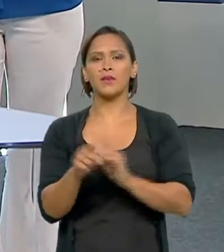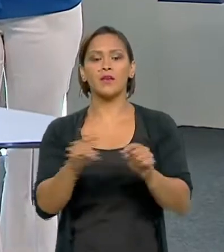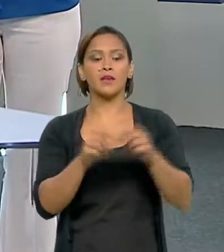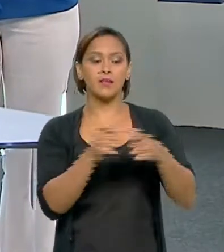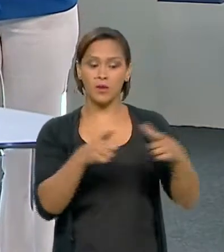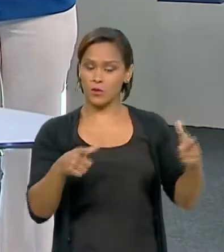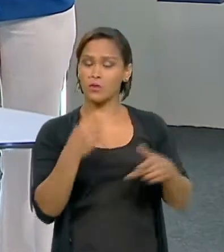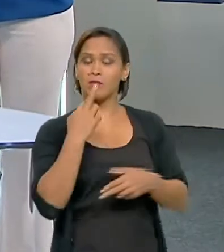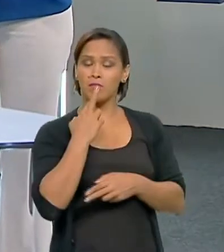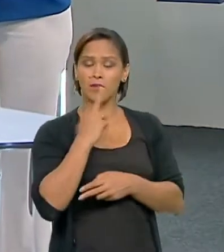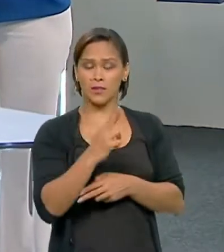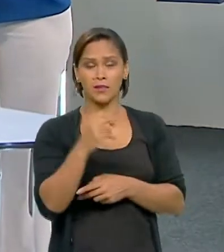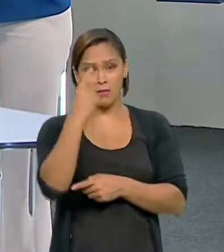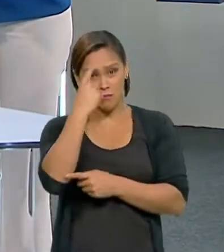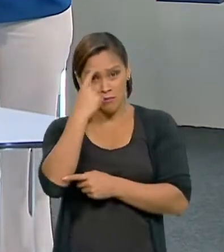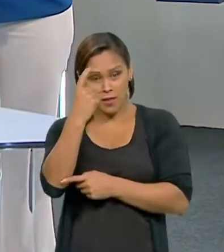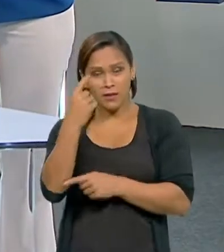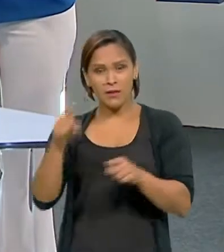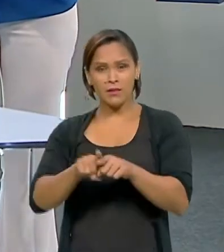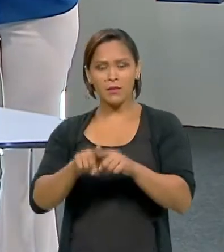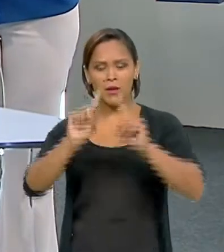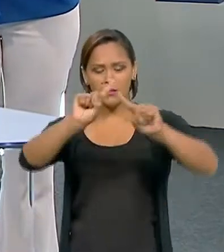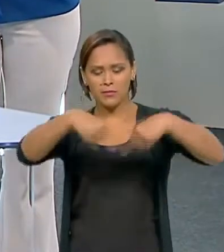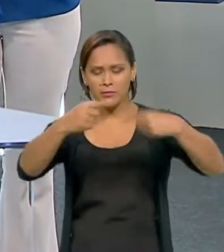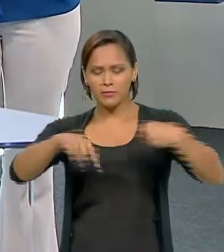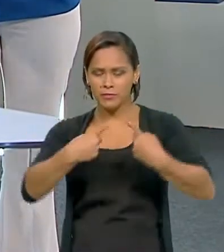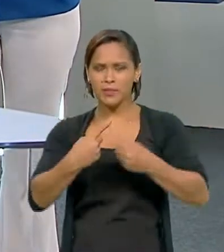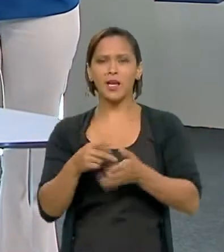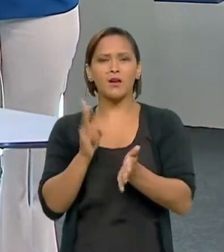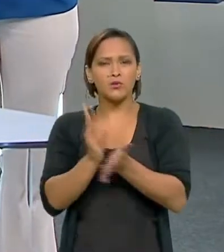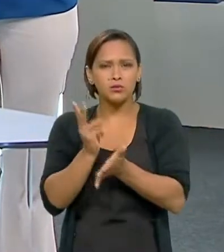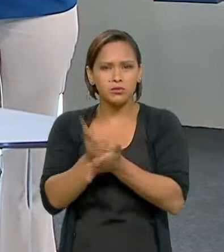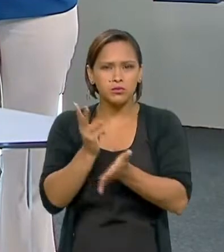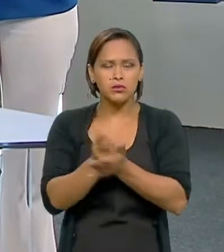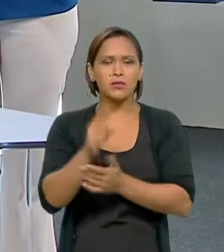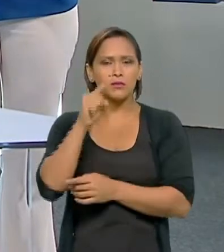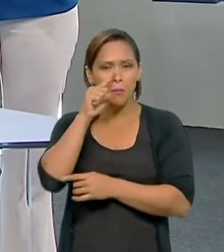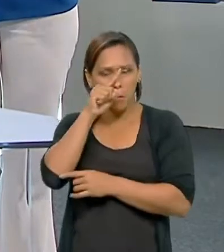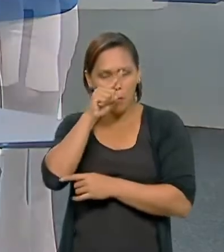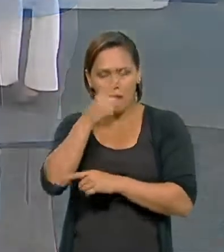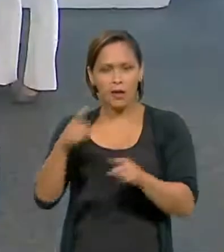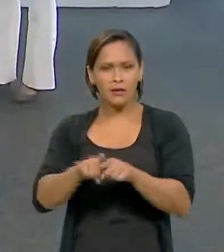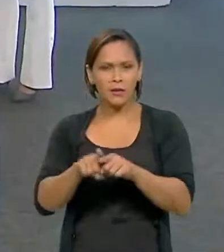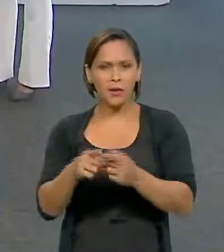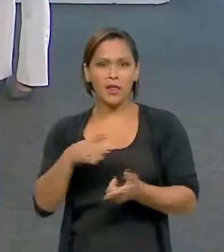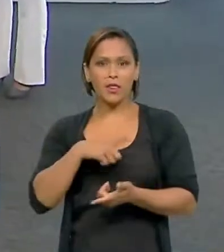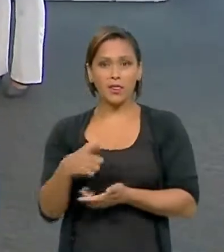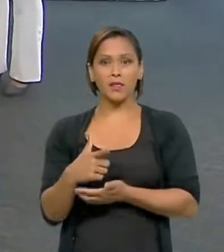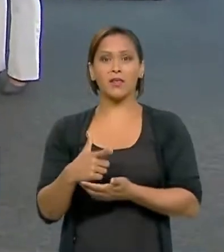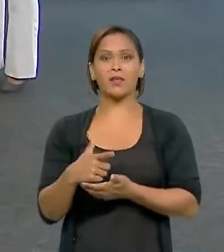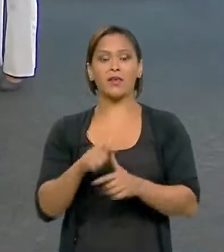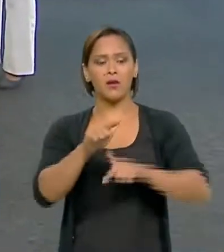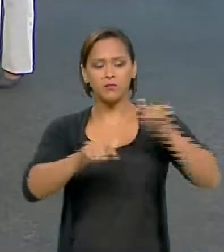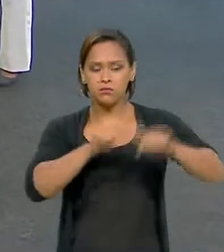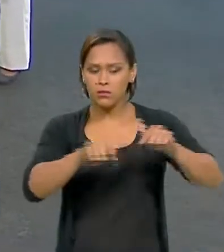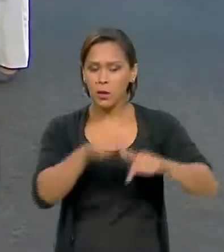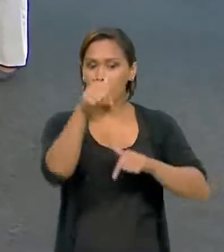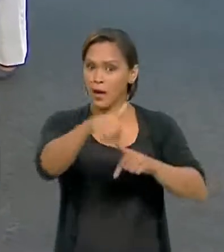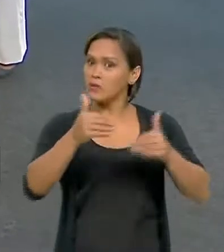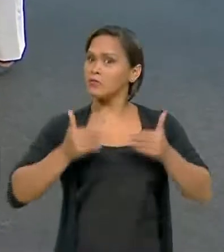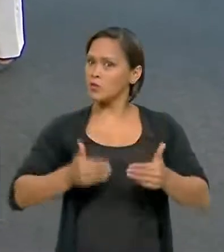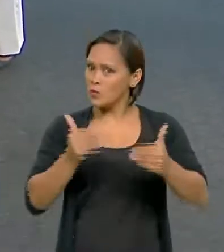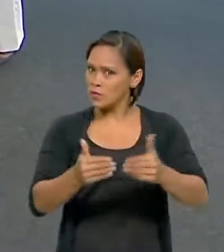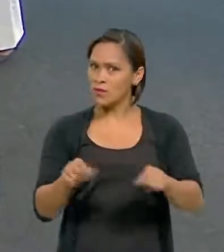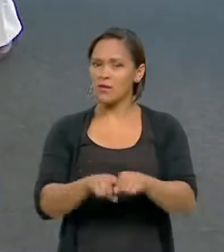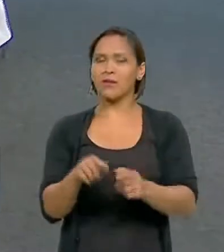um espaço para o senhor dar uma ideia das ameaças que nós sofremos, dos riscos que nós corremos e que graças ao trabalho do seu ministério